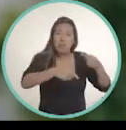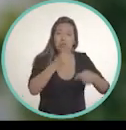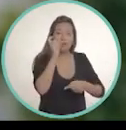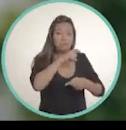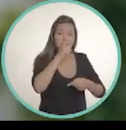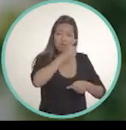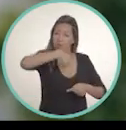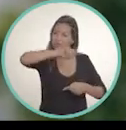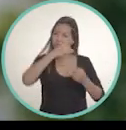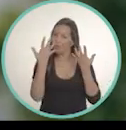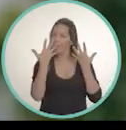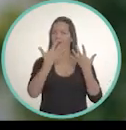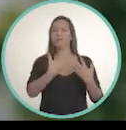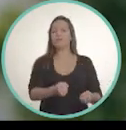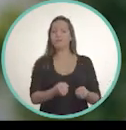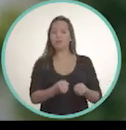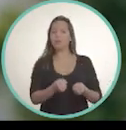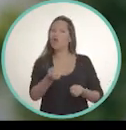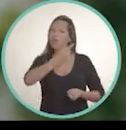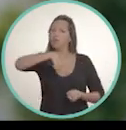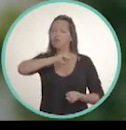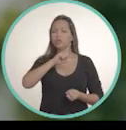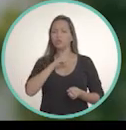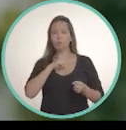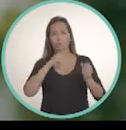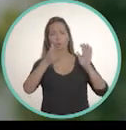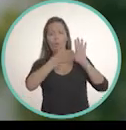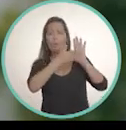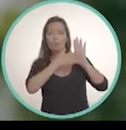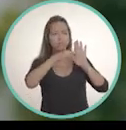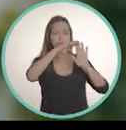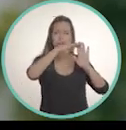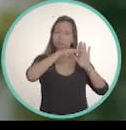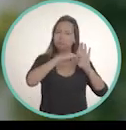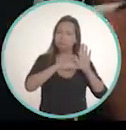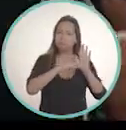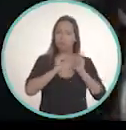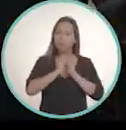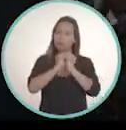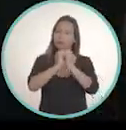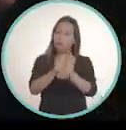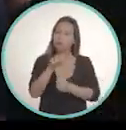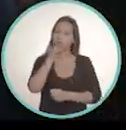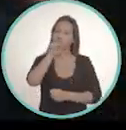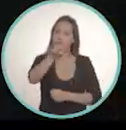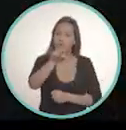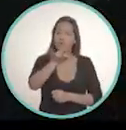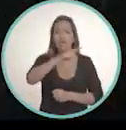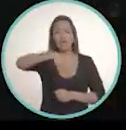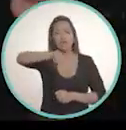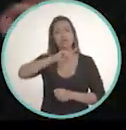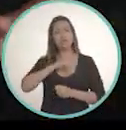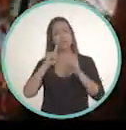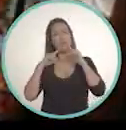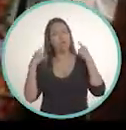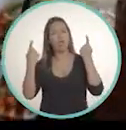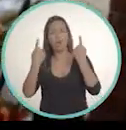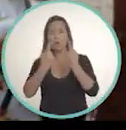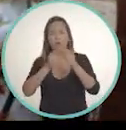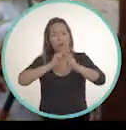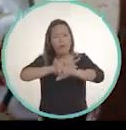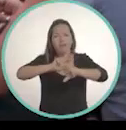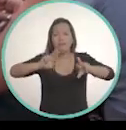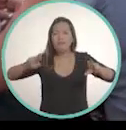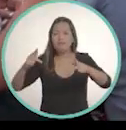fazer política que a gente não aceita e que a gente não repete. Nós temos um programa construído. Com você, fizemos várias reuniões em diversos